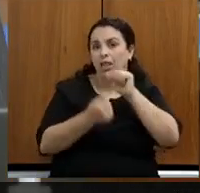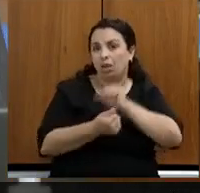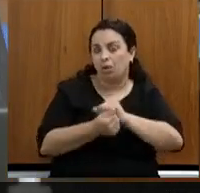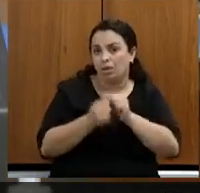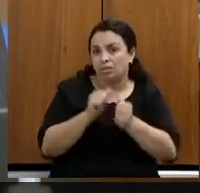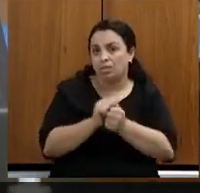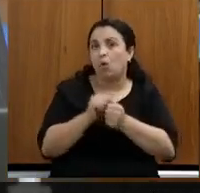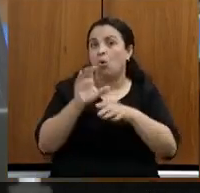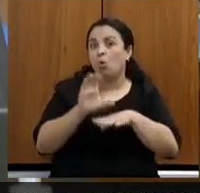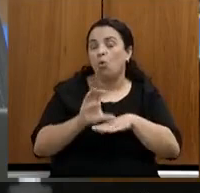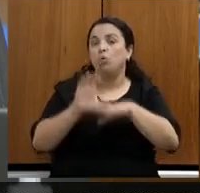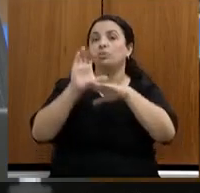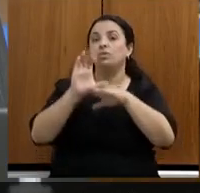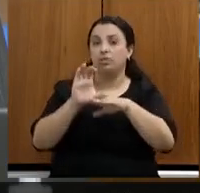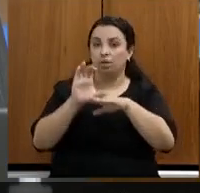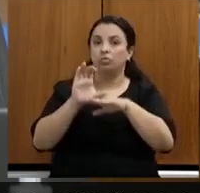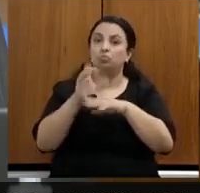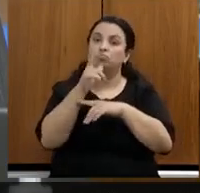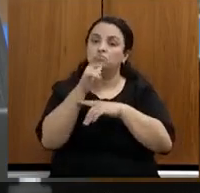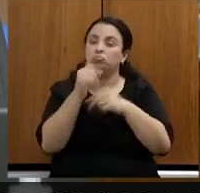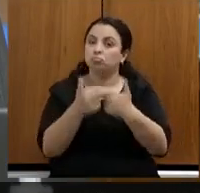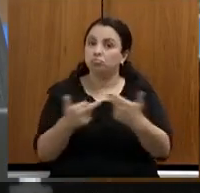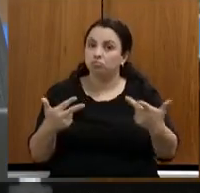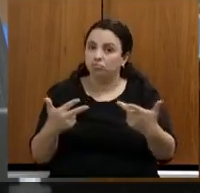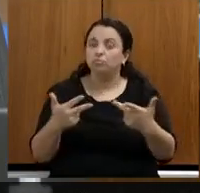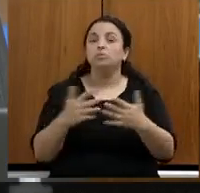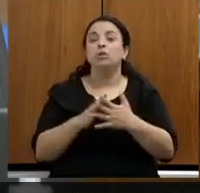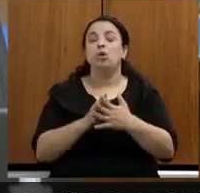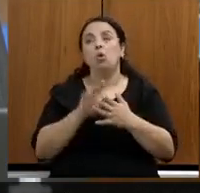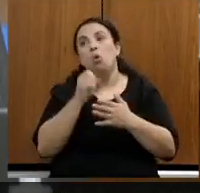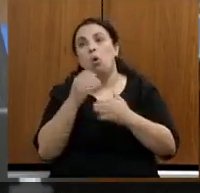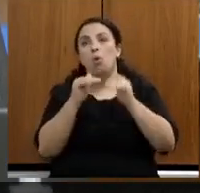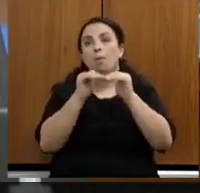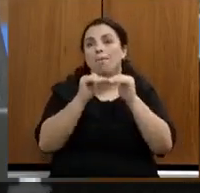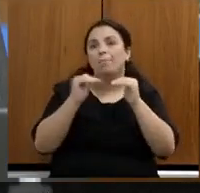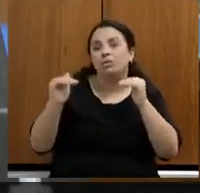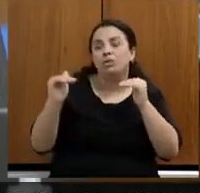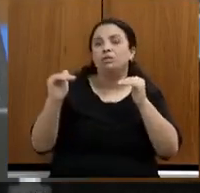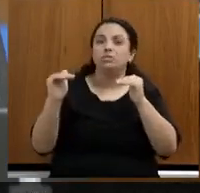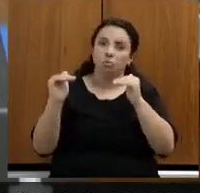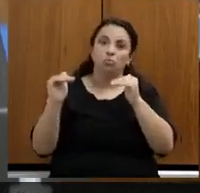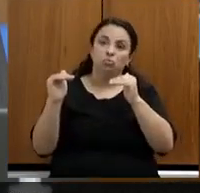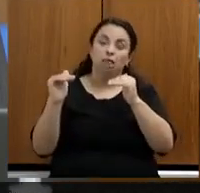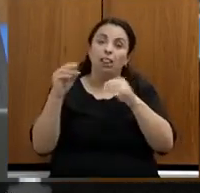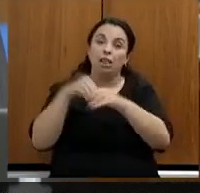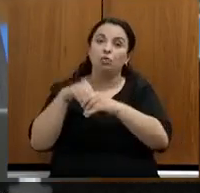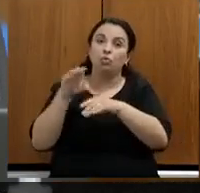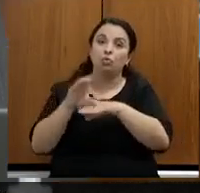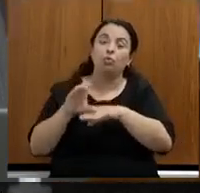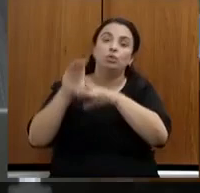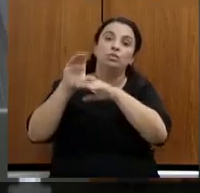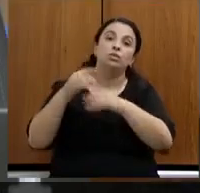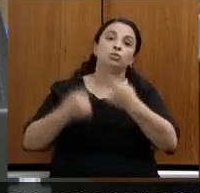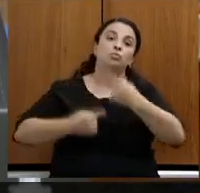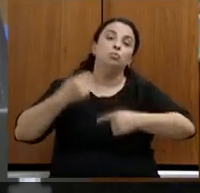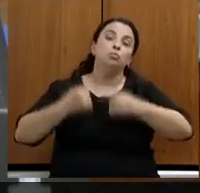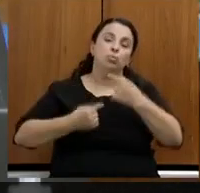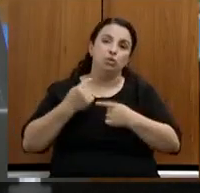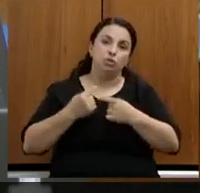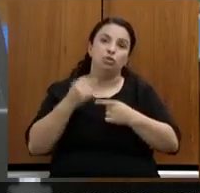padronização em relação ao Conselho de Política Ambiental. O Conselho de Política Ambiental,